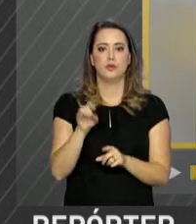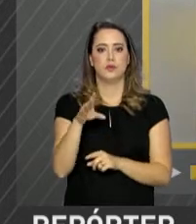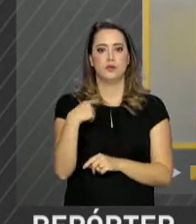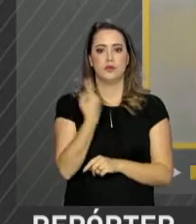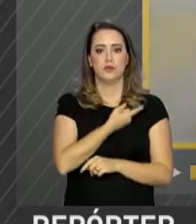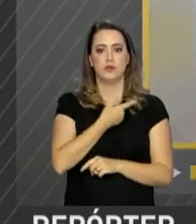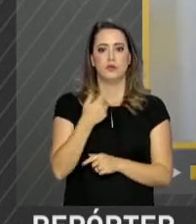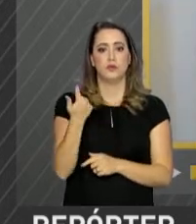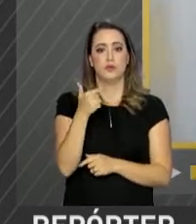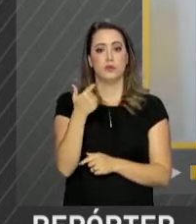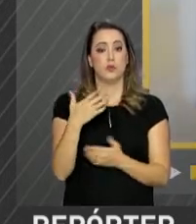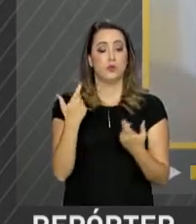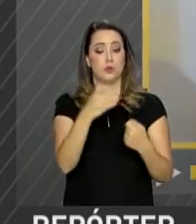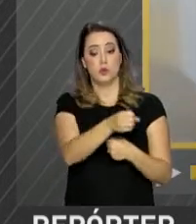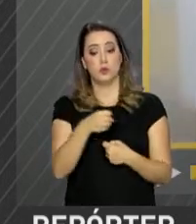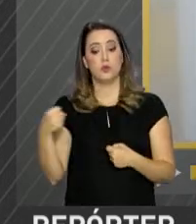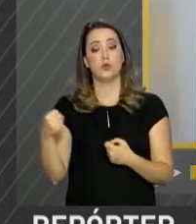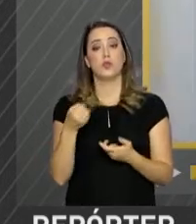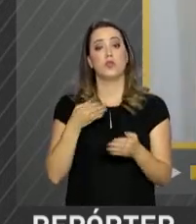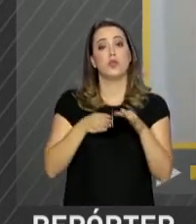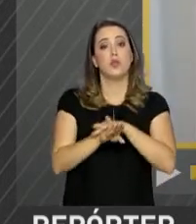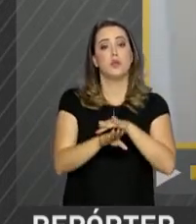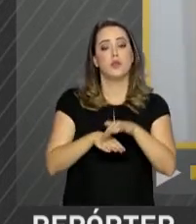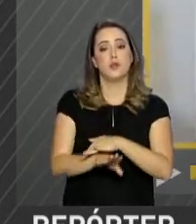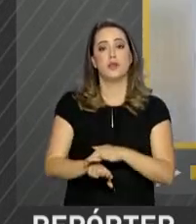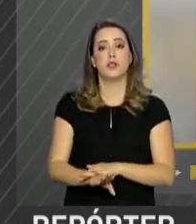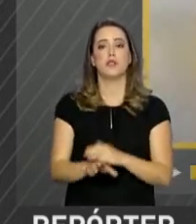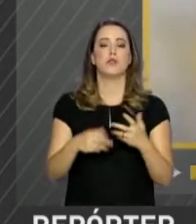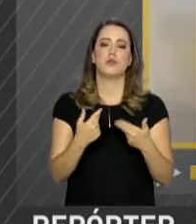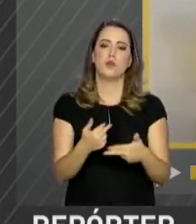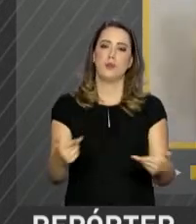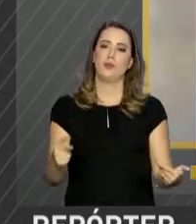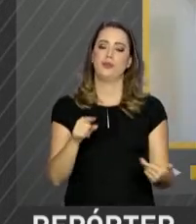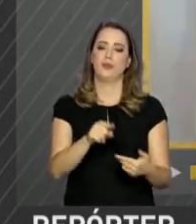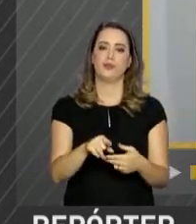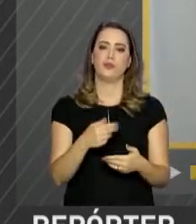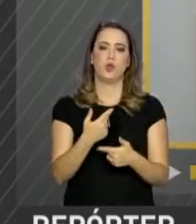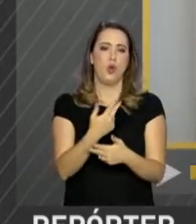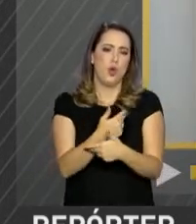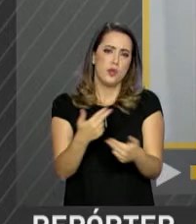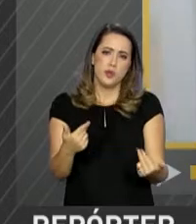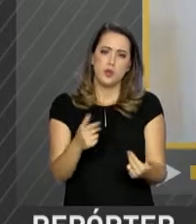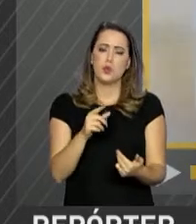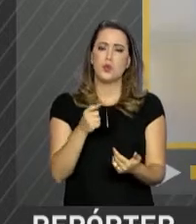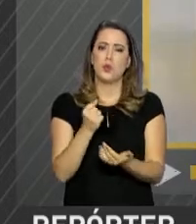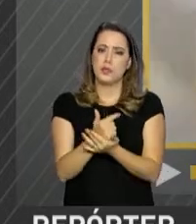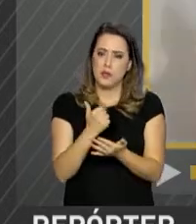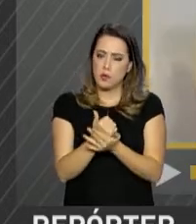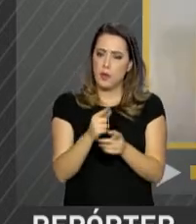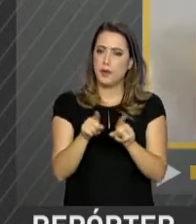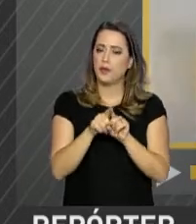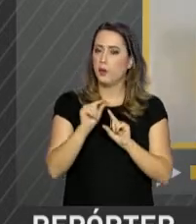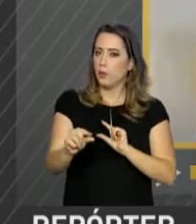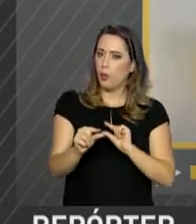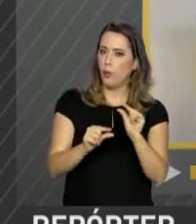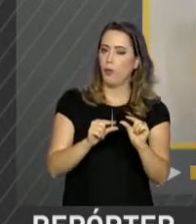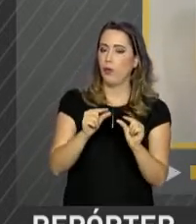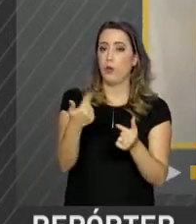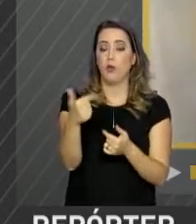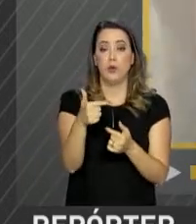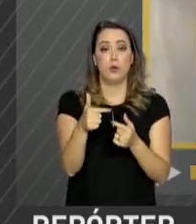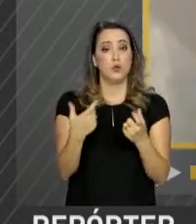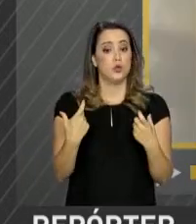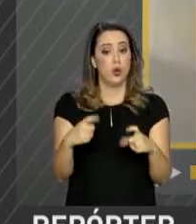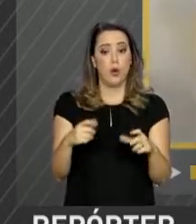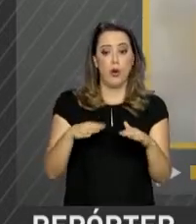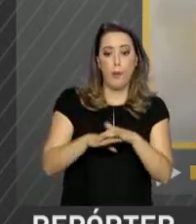só bebia quente, porque não tinha geladeira para colocar no gelo. Comprar as minhas verduras tem que ser pouquinho, porque não tinha geladeira para colocar.